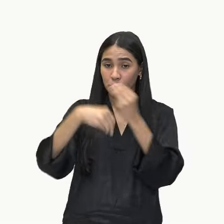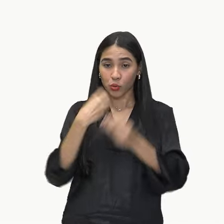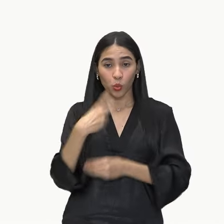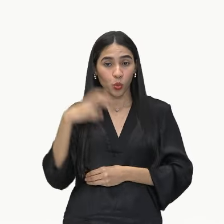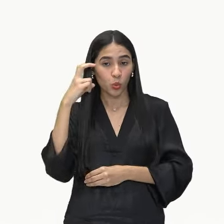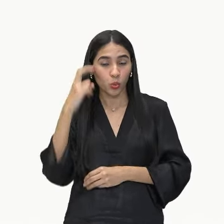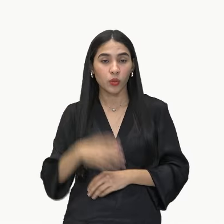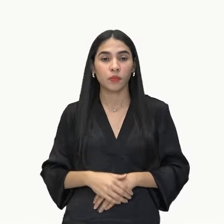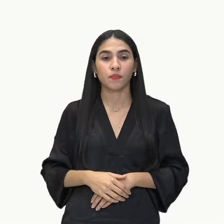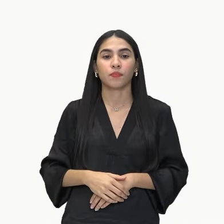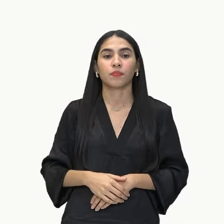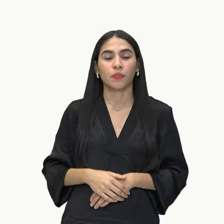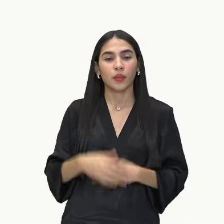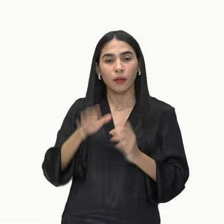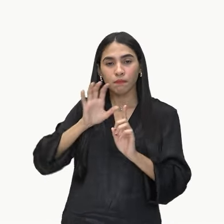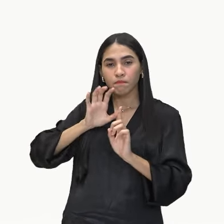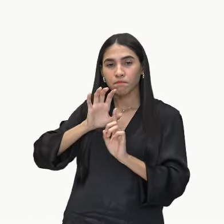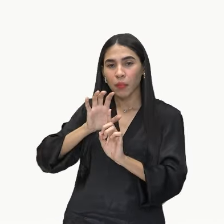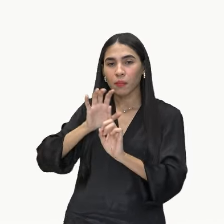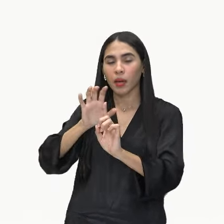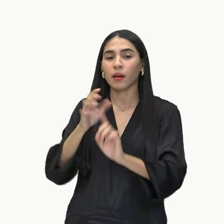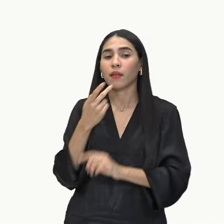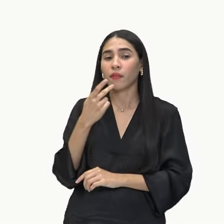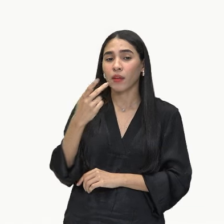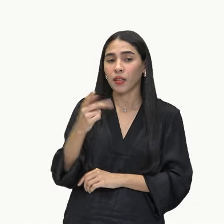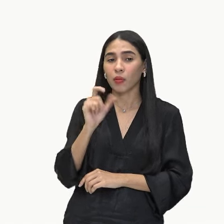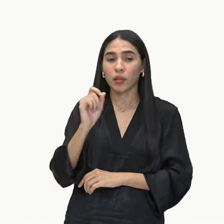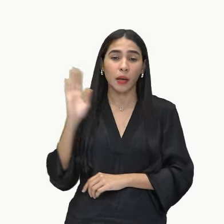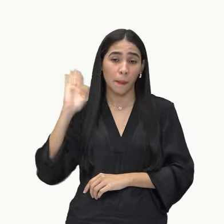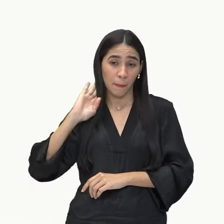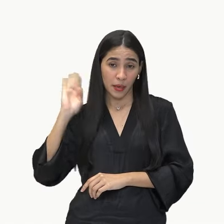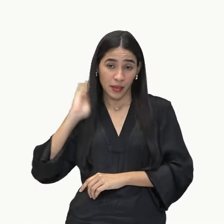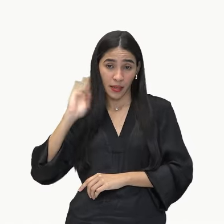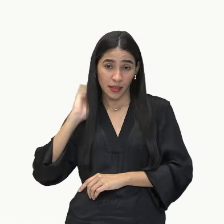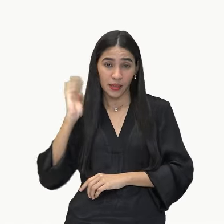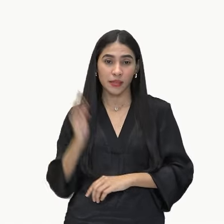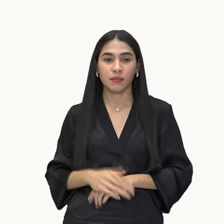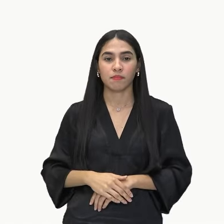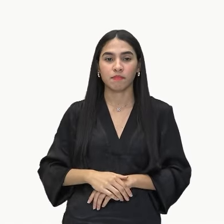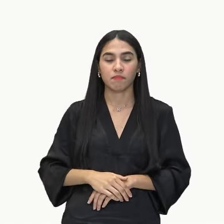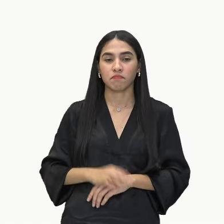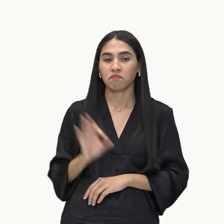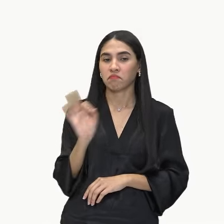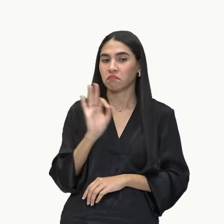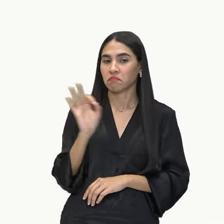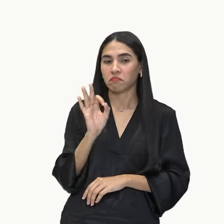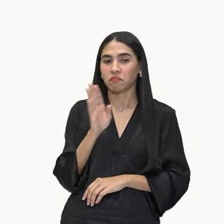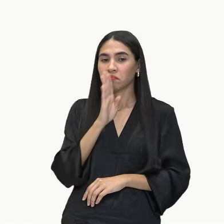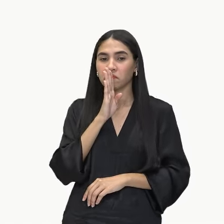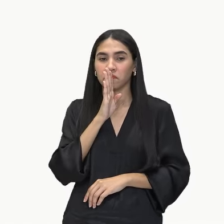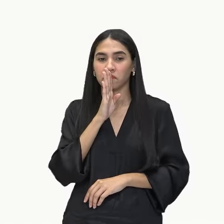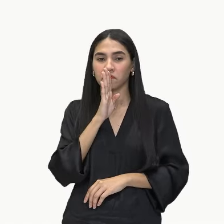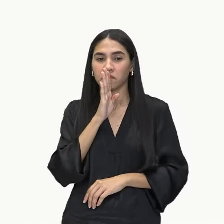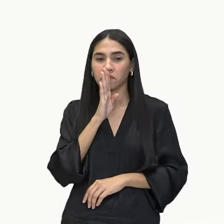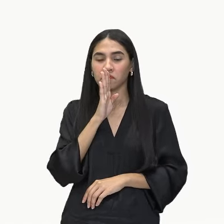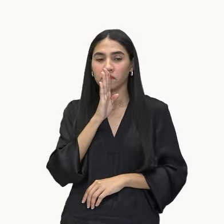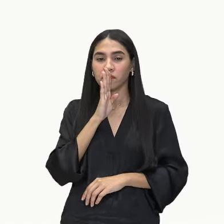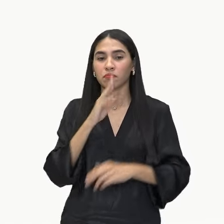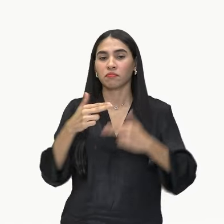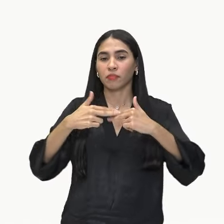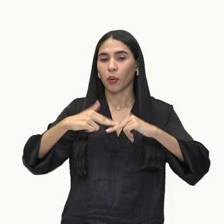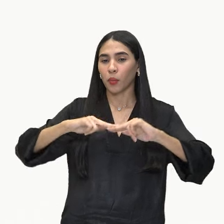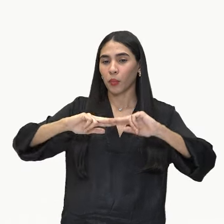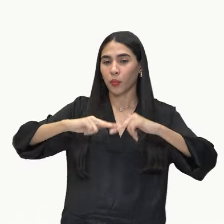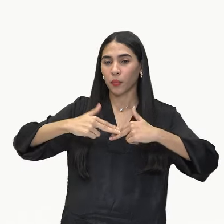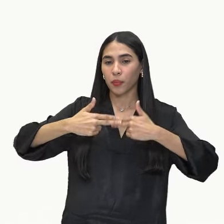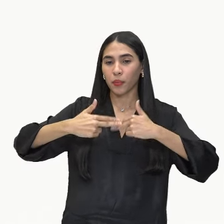falar, o que ele exclamava? Ai, que preguiça. E não dizia mais nada. Ficava no canto da maloca. Olha